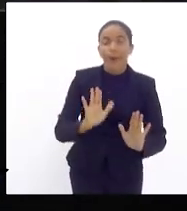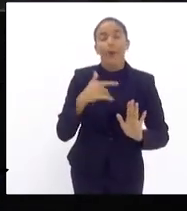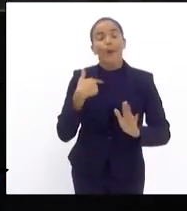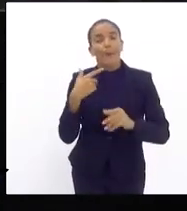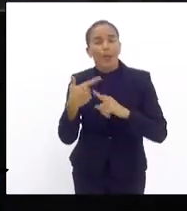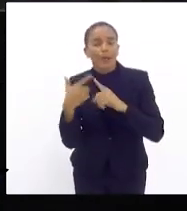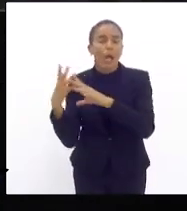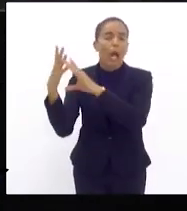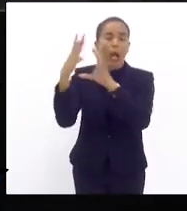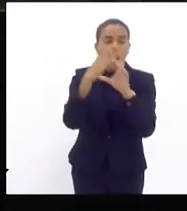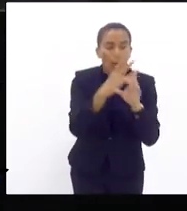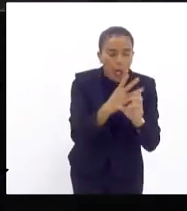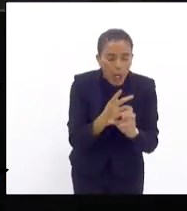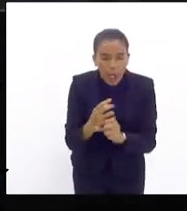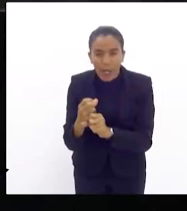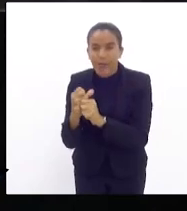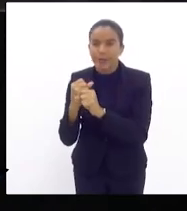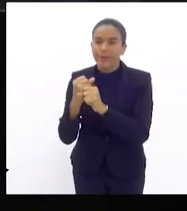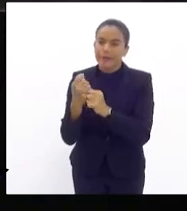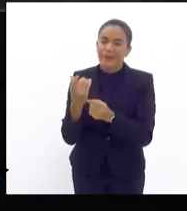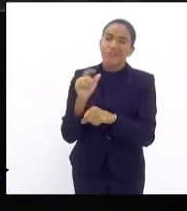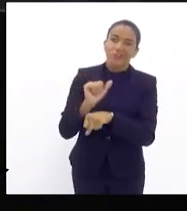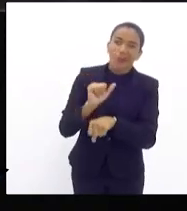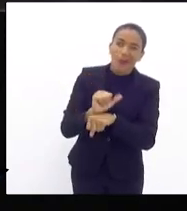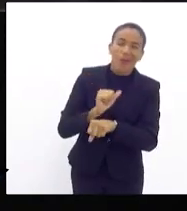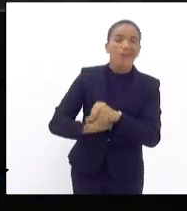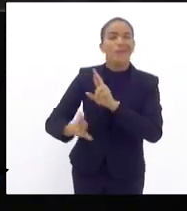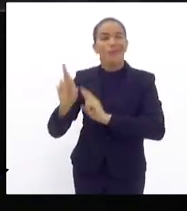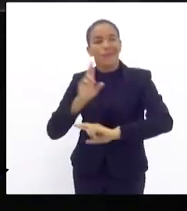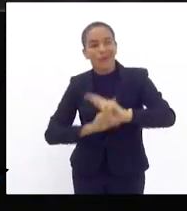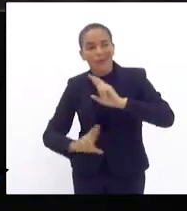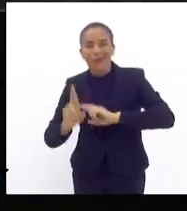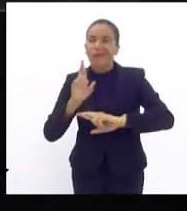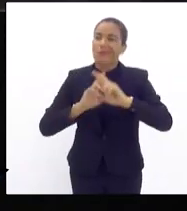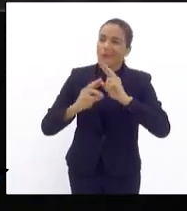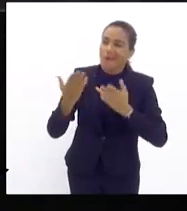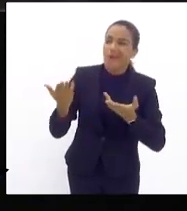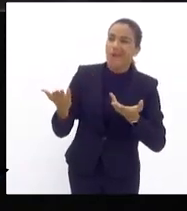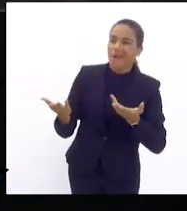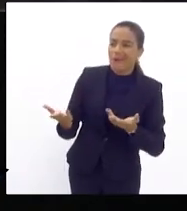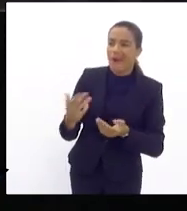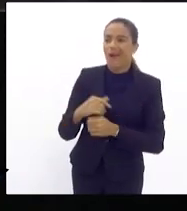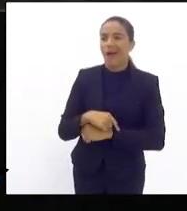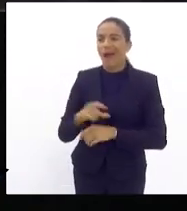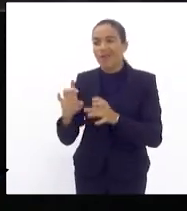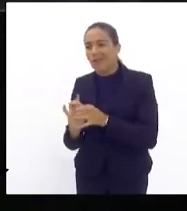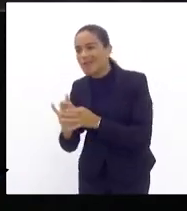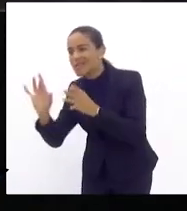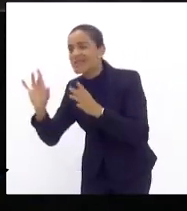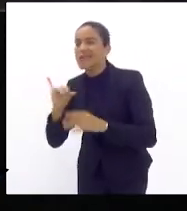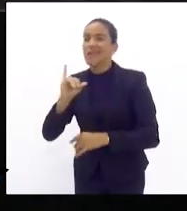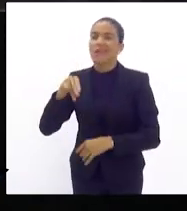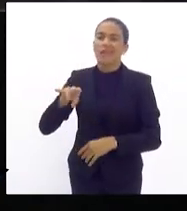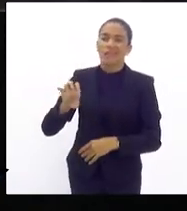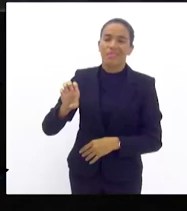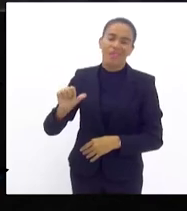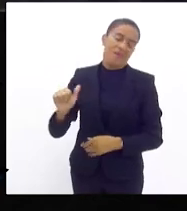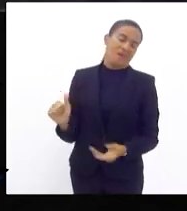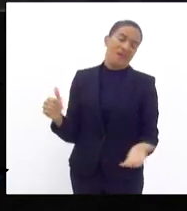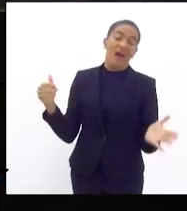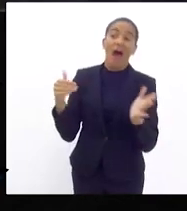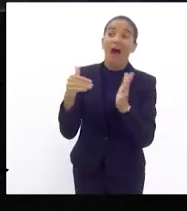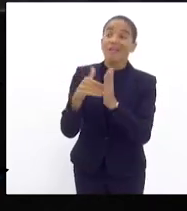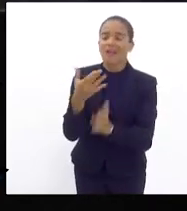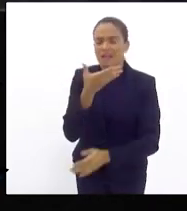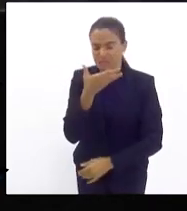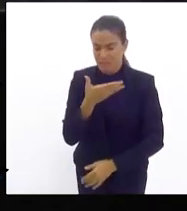levantado e que estamos aguardando o retorno das autorizações da INEA provavelmente até o final